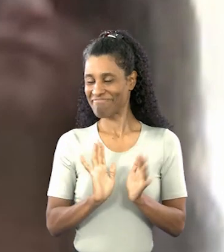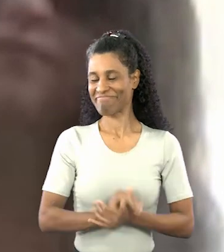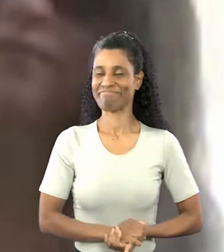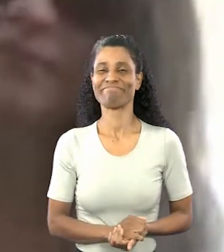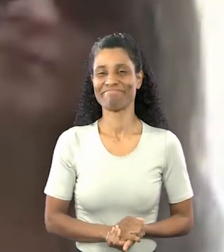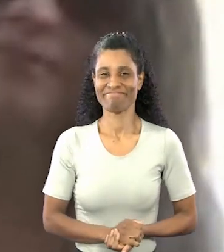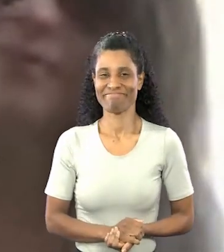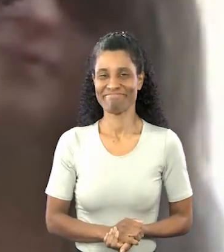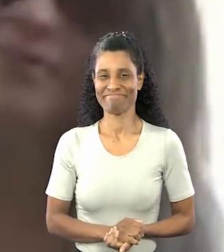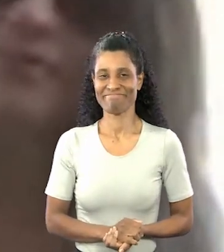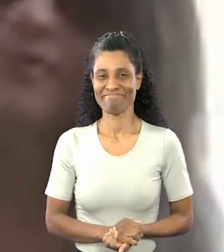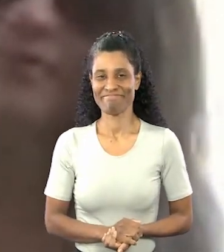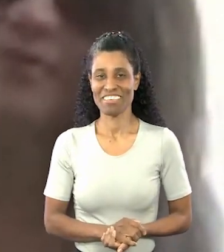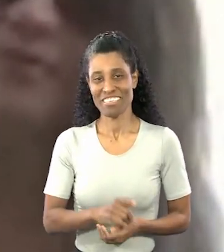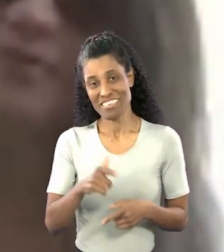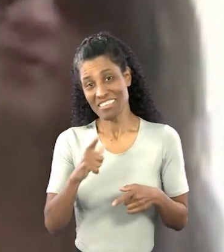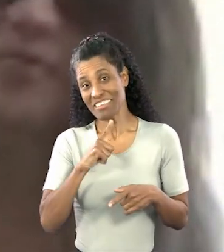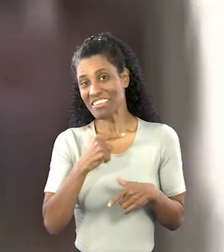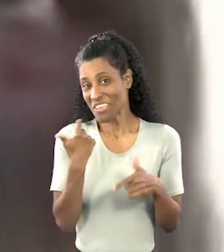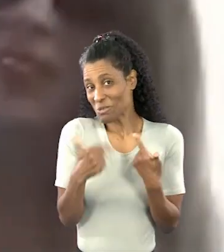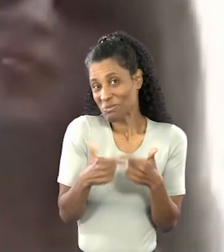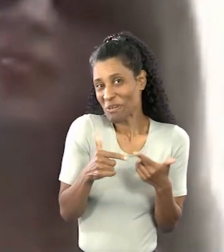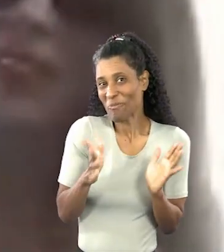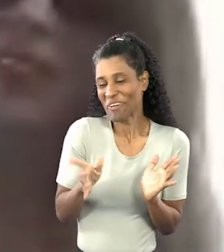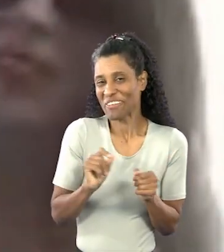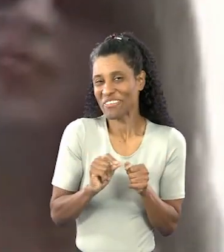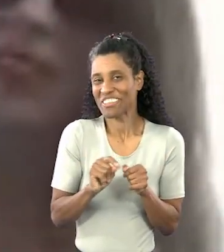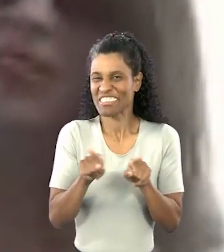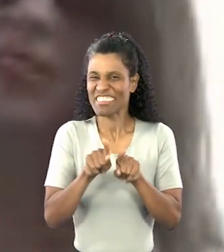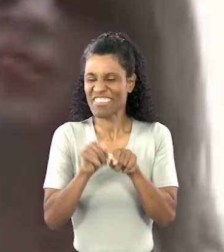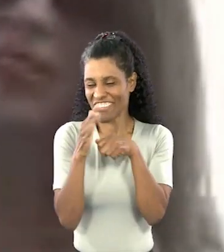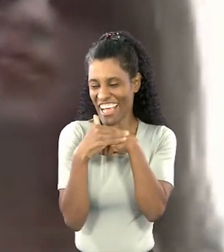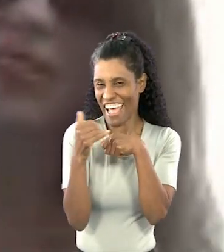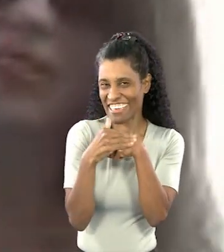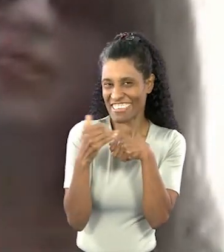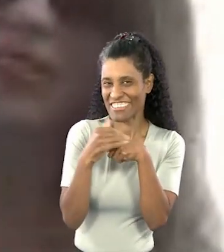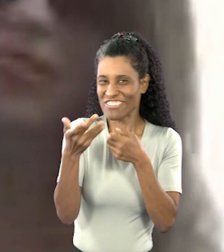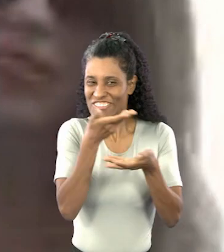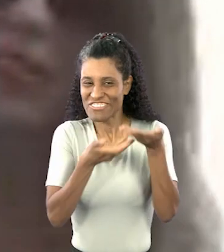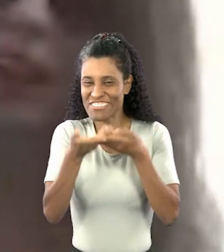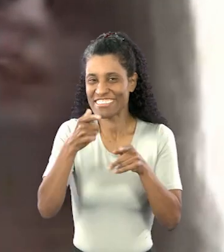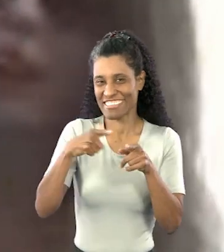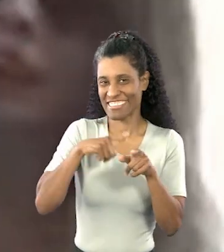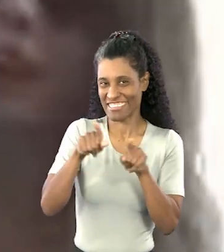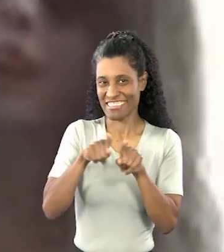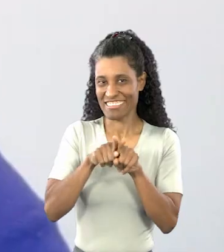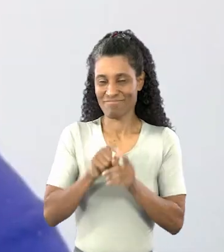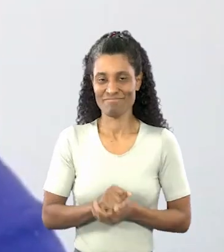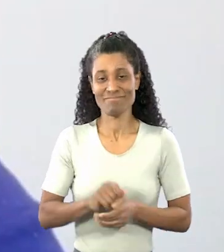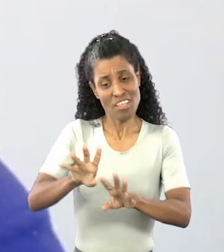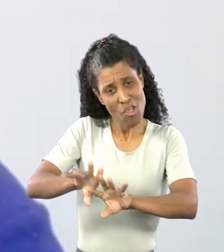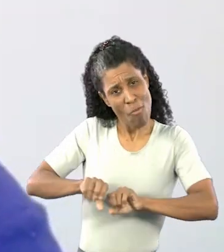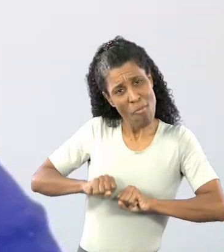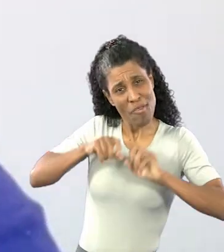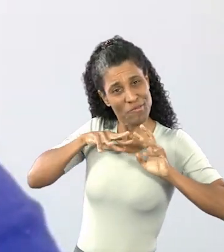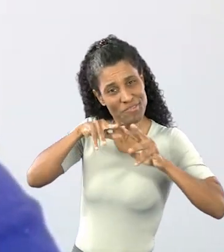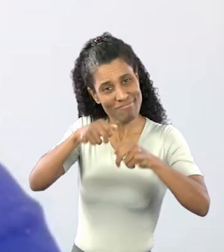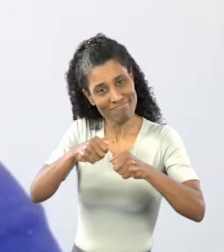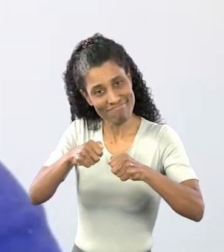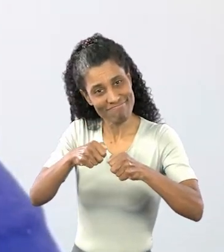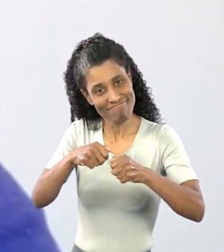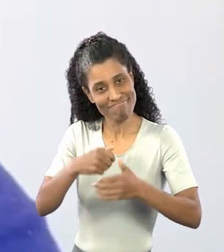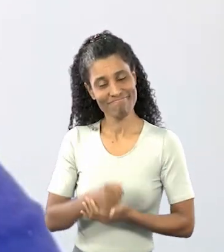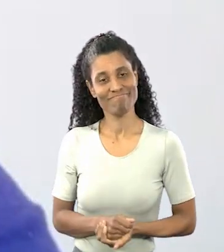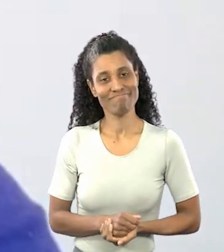É isso aí. A gente tem uma ocupação, né? E carinho também, né? Carinho, carinho também. Adote um pet,